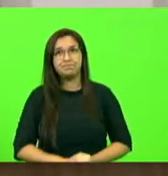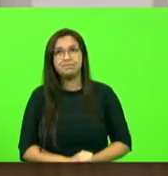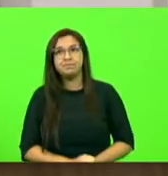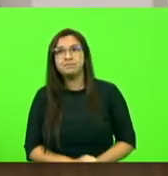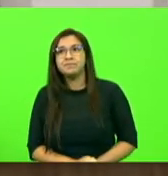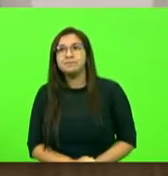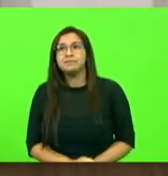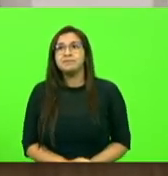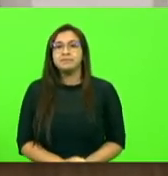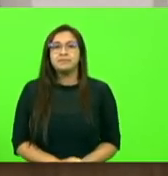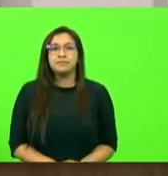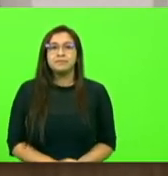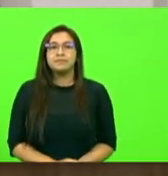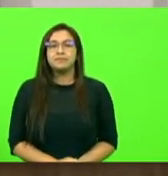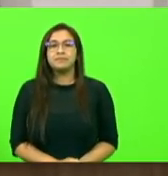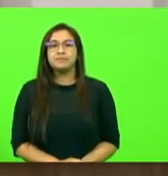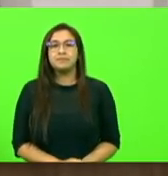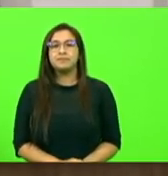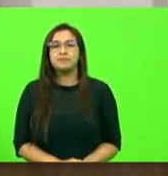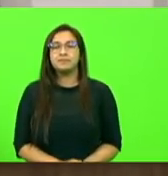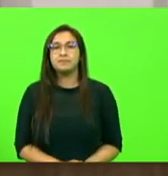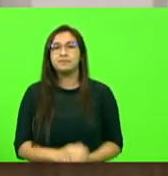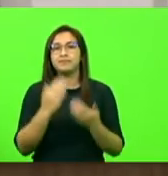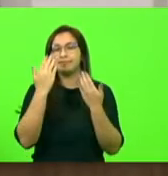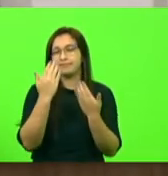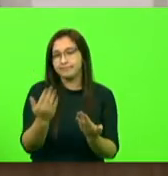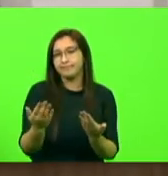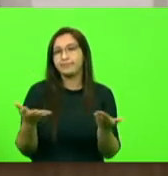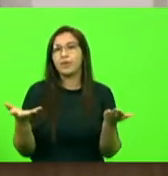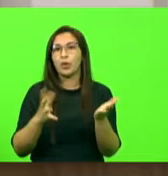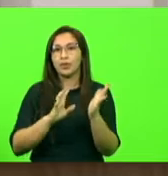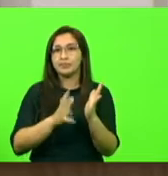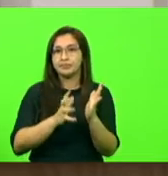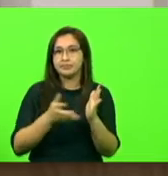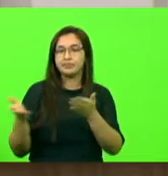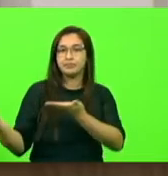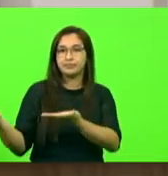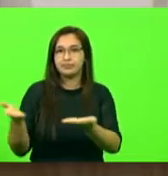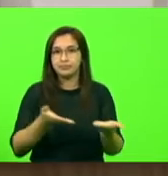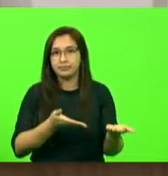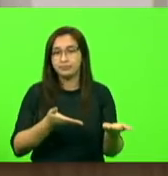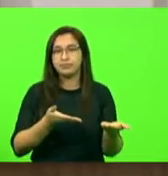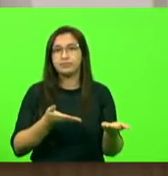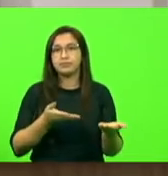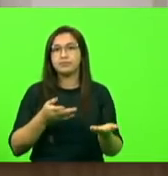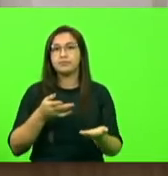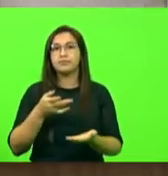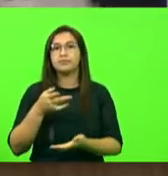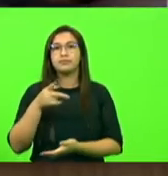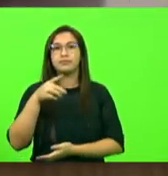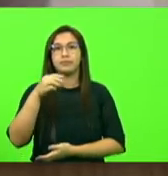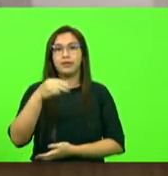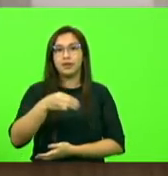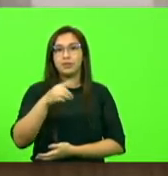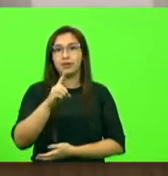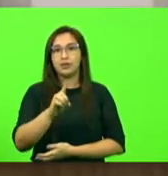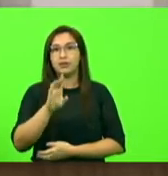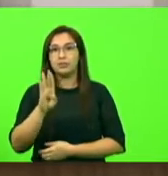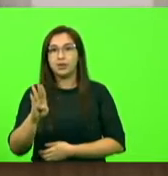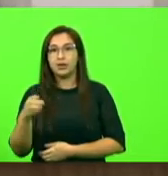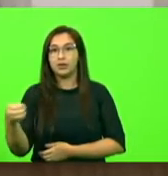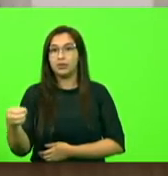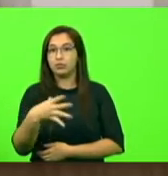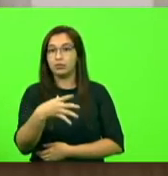Obrigado, deputado. Ainda no horário destinado aos partidos políticos, o horário é do bloco MDB Novo.